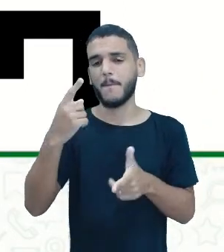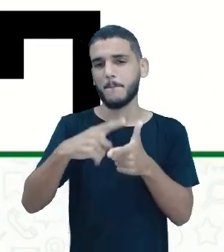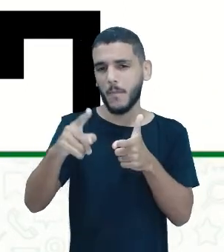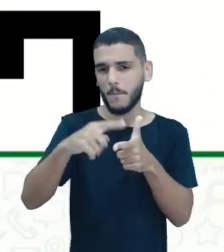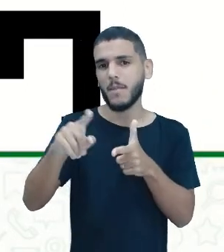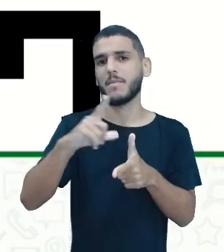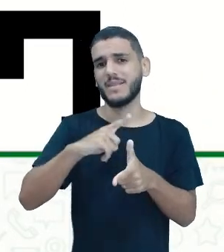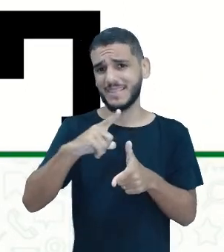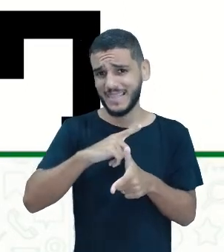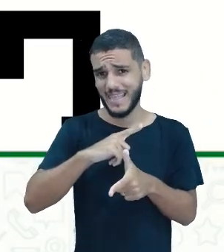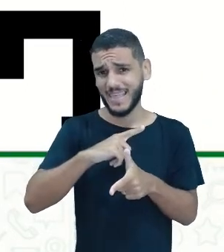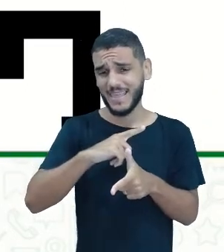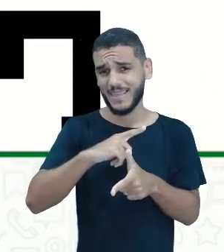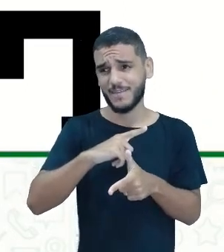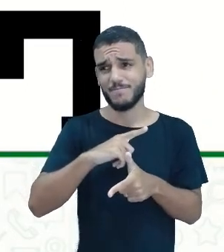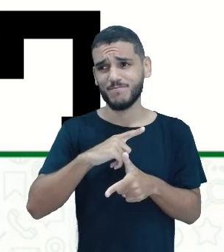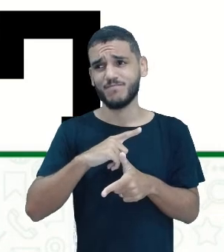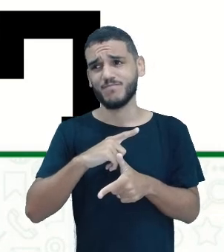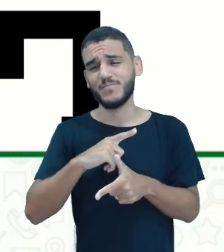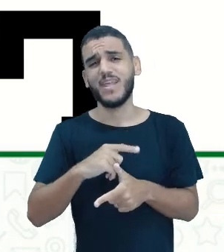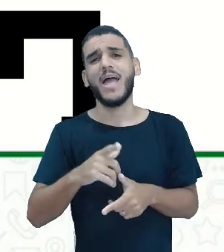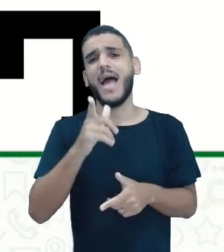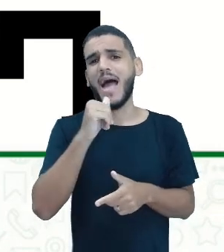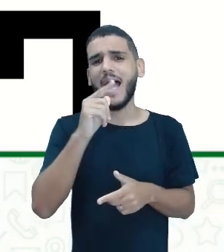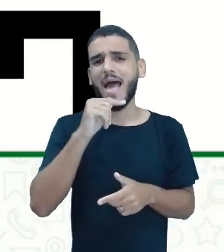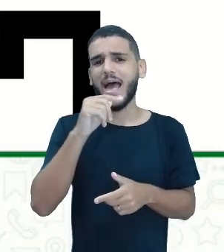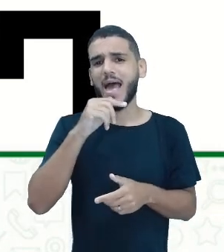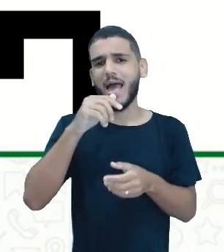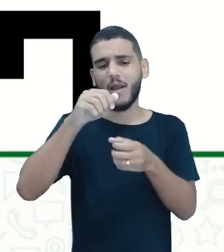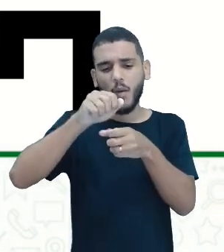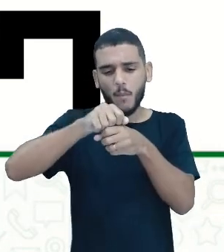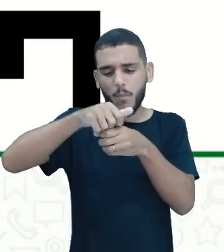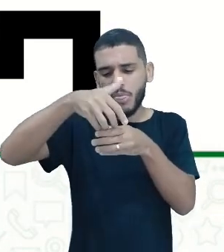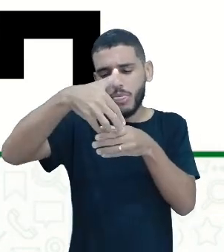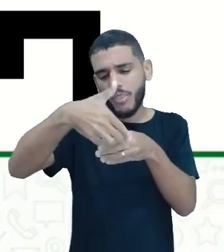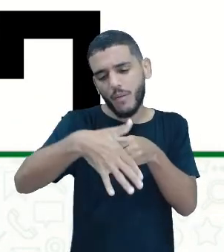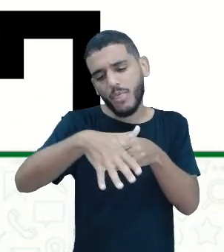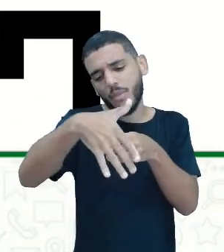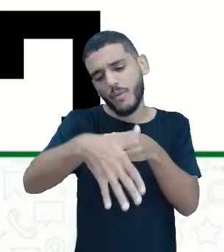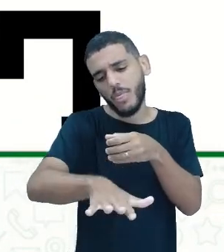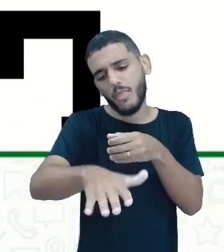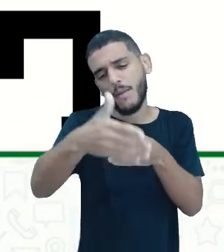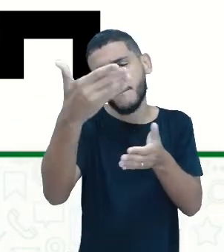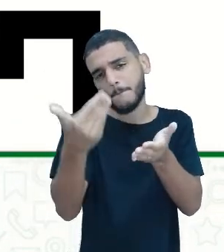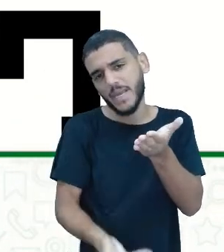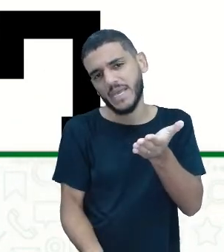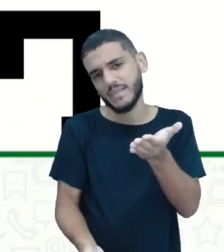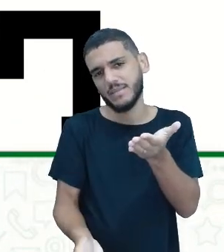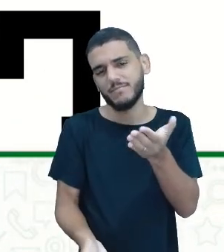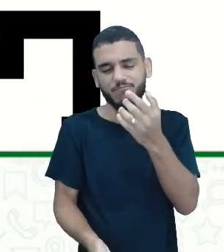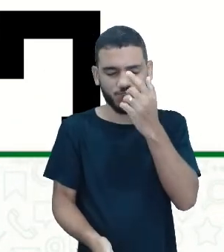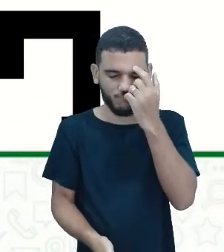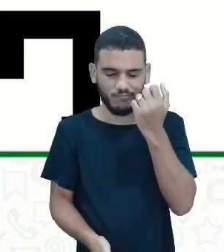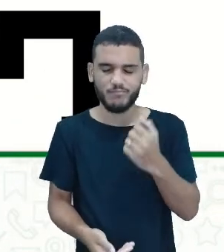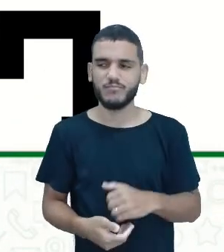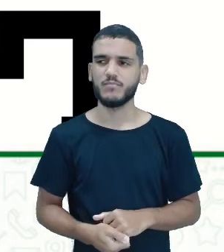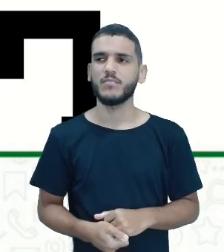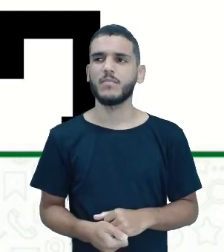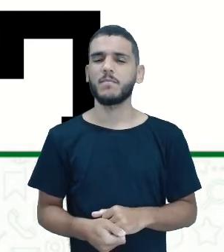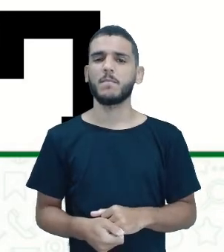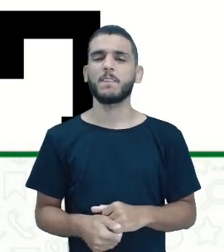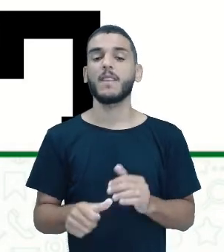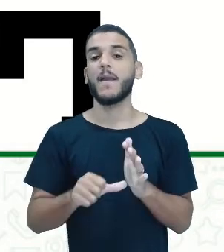né? Na rua, aquele cano estourou e está saindo aquela água toda, né? Então, se ficar saindo essa água toda, primeiro,